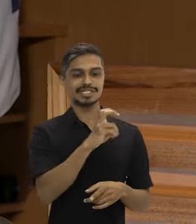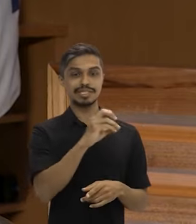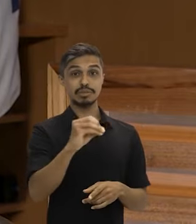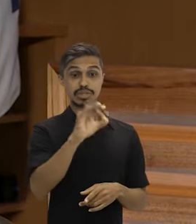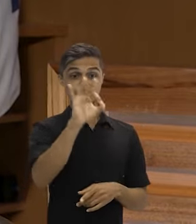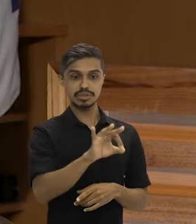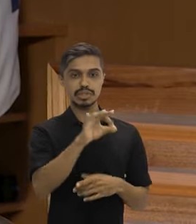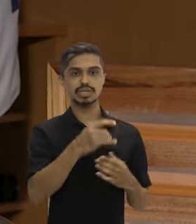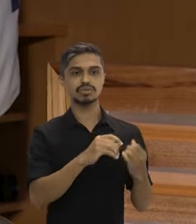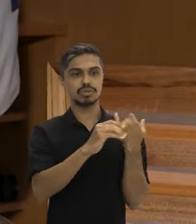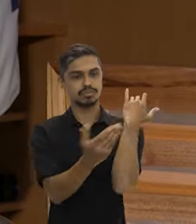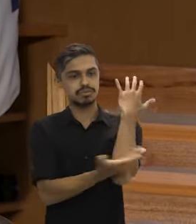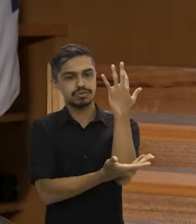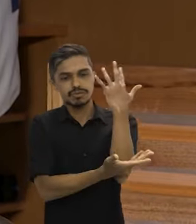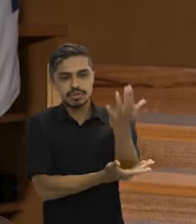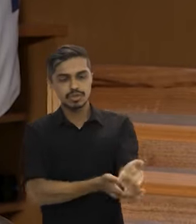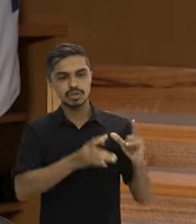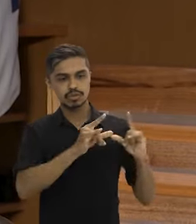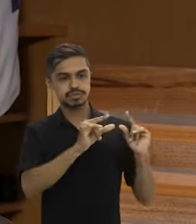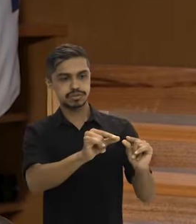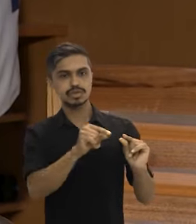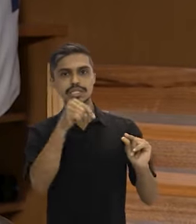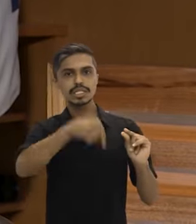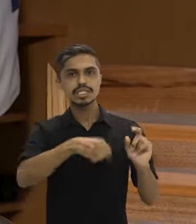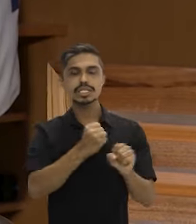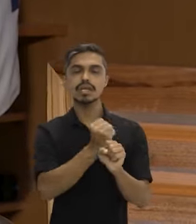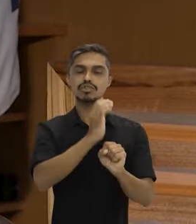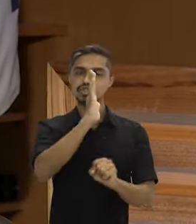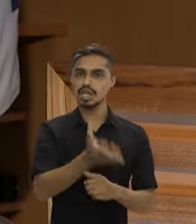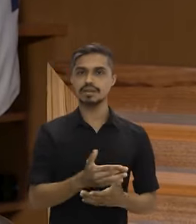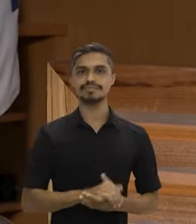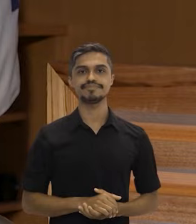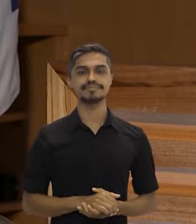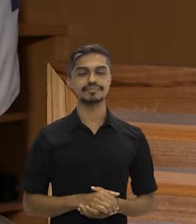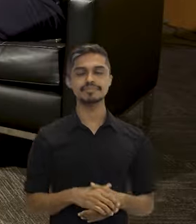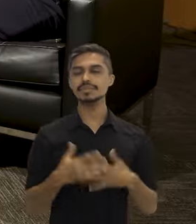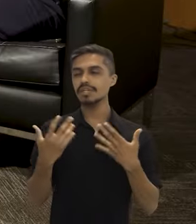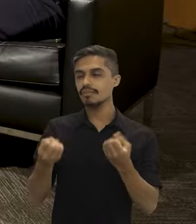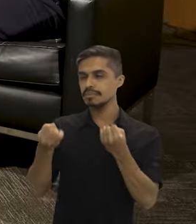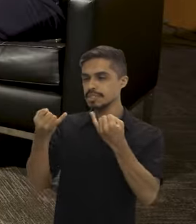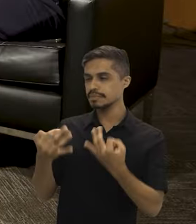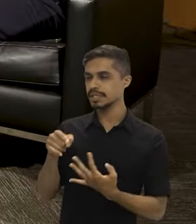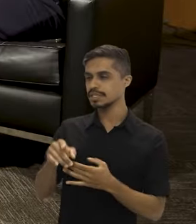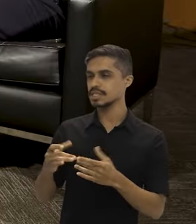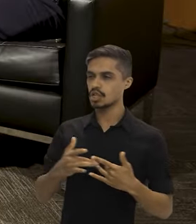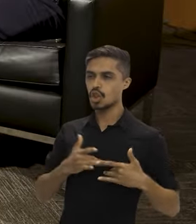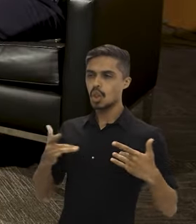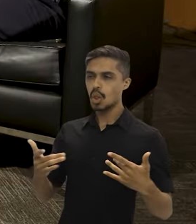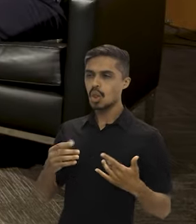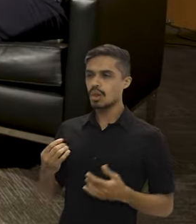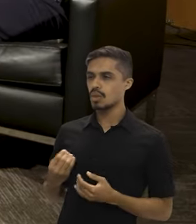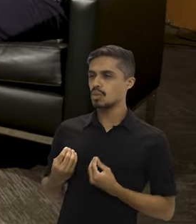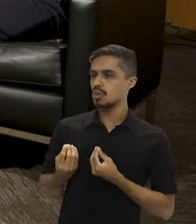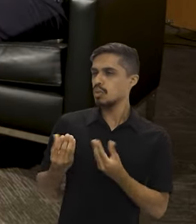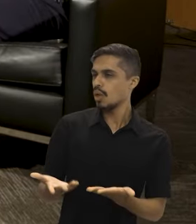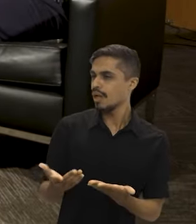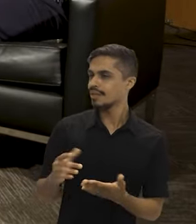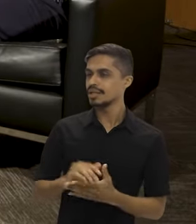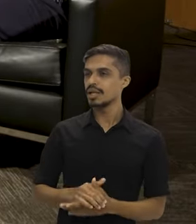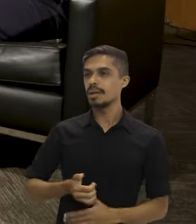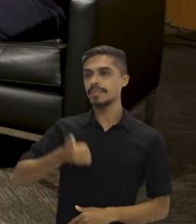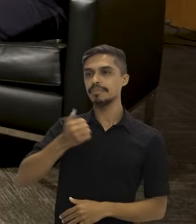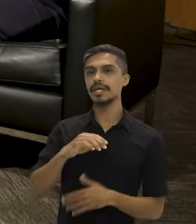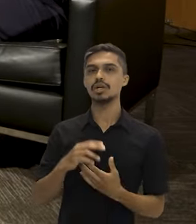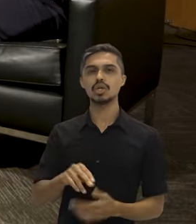desmatamento esse ano. Agora, nós temos que fazer muito mais. Vamos explicar essas doações. Quem são esses doadores? Esse primeiro